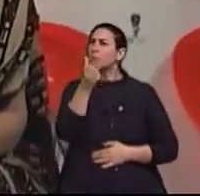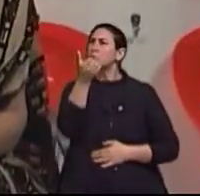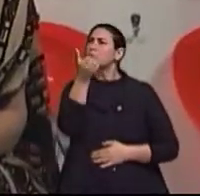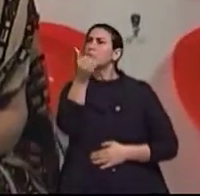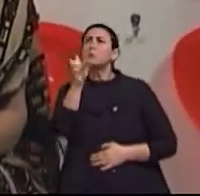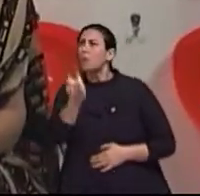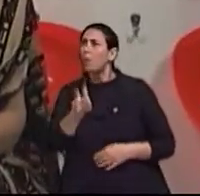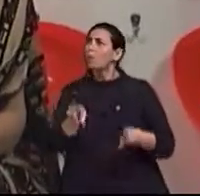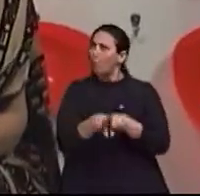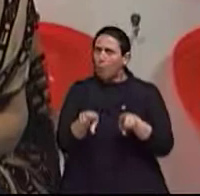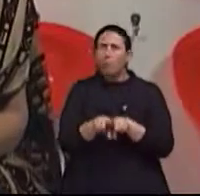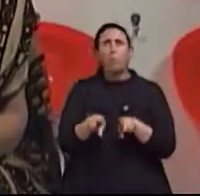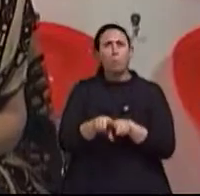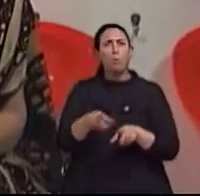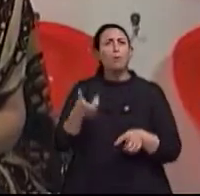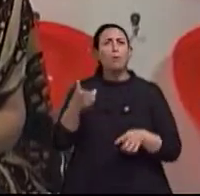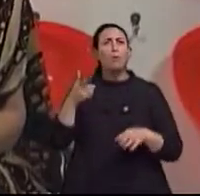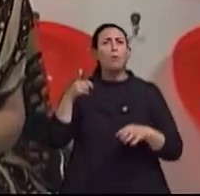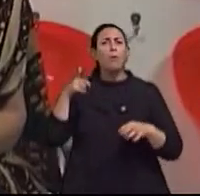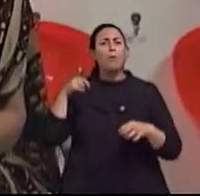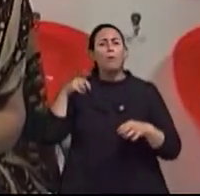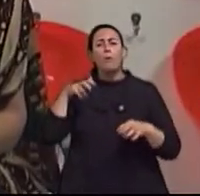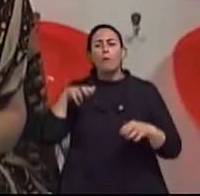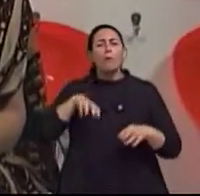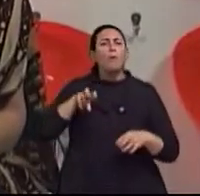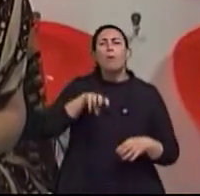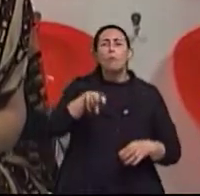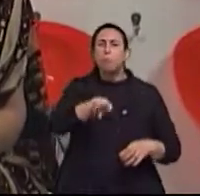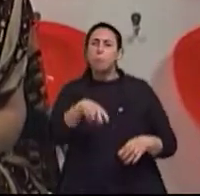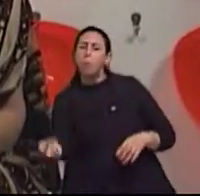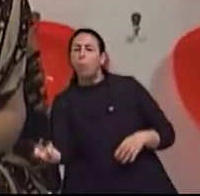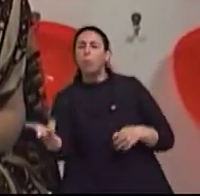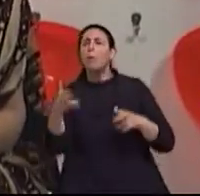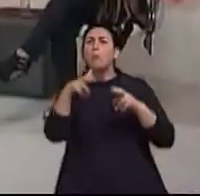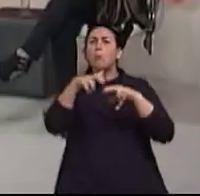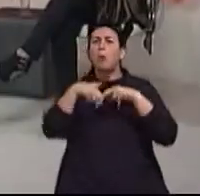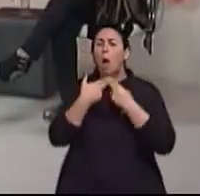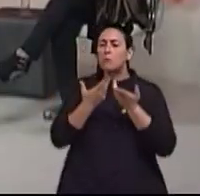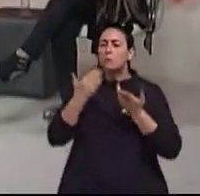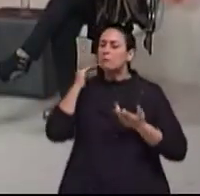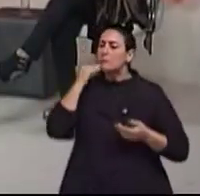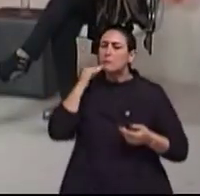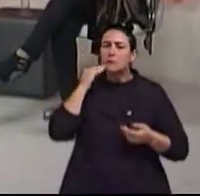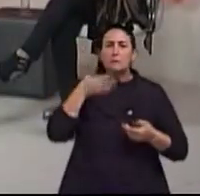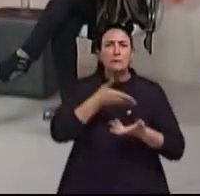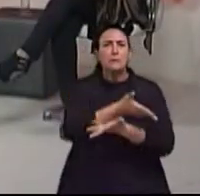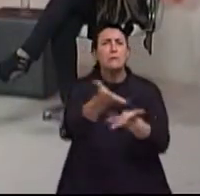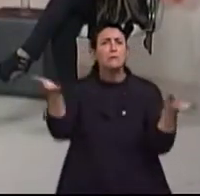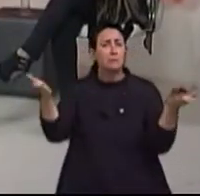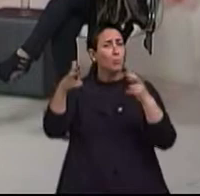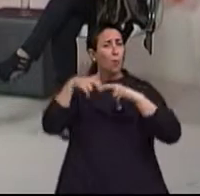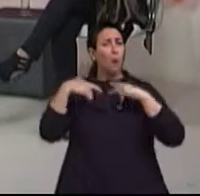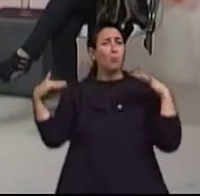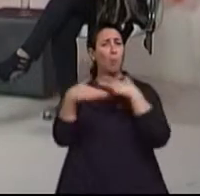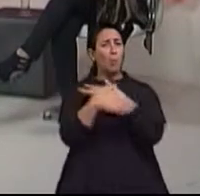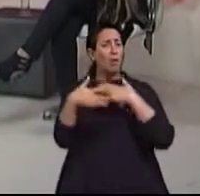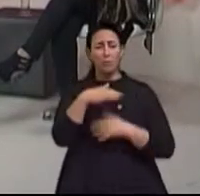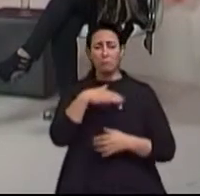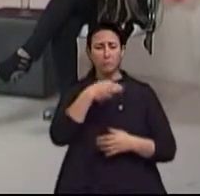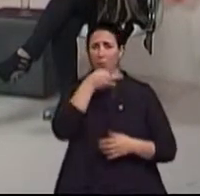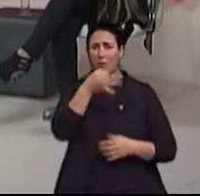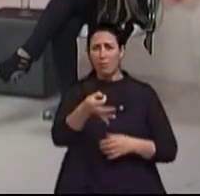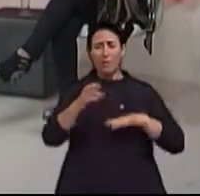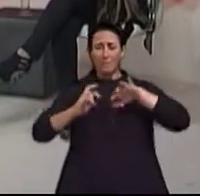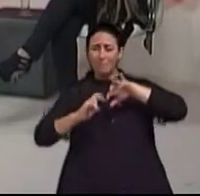poucos, e que não deveriam para se acidentar realmente, não deveriam se acidentar, mas a mobilidade não existe. Os